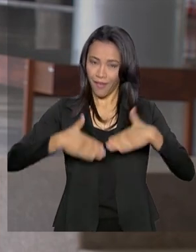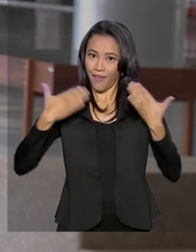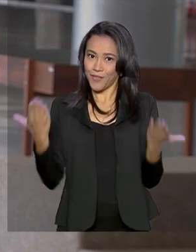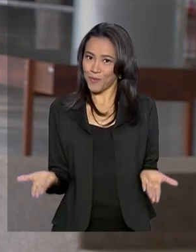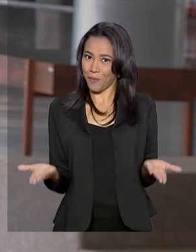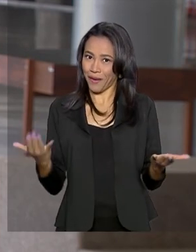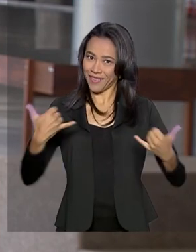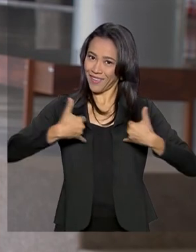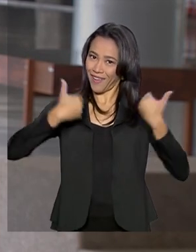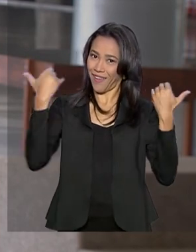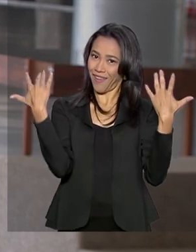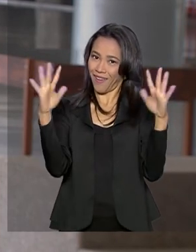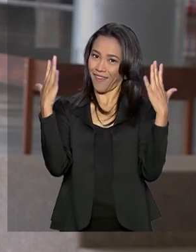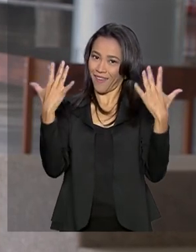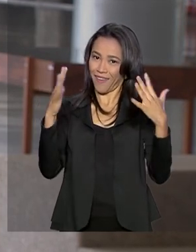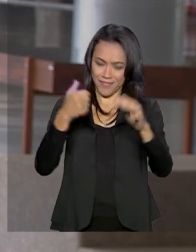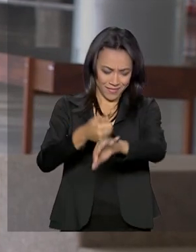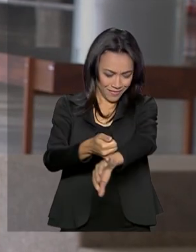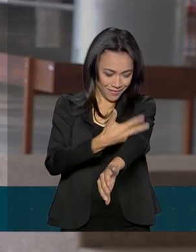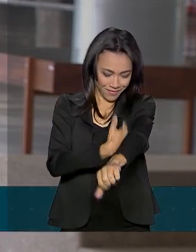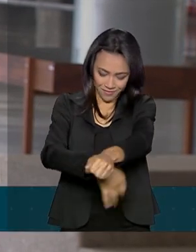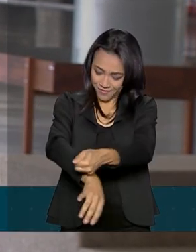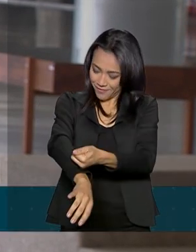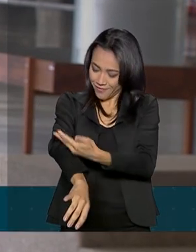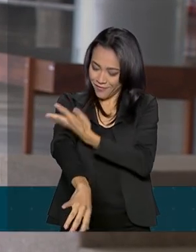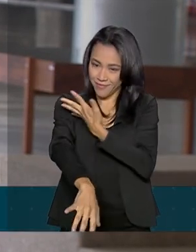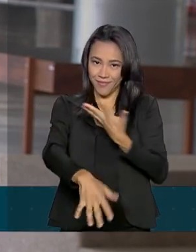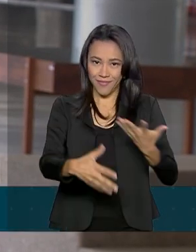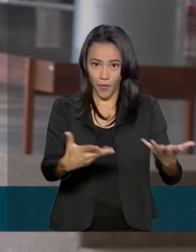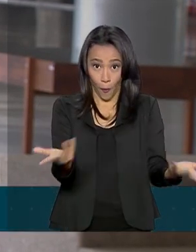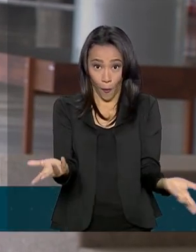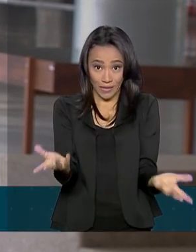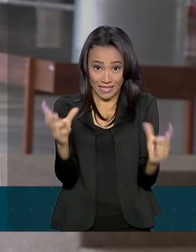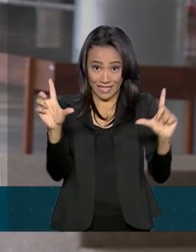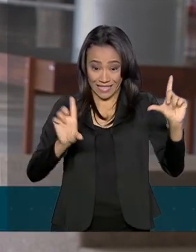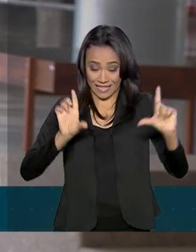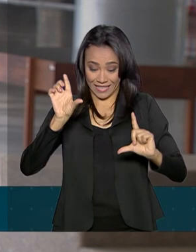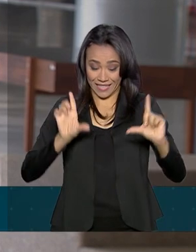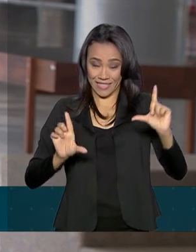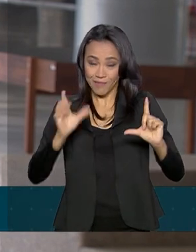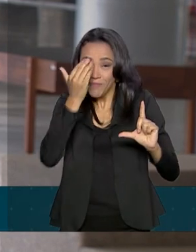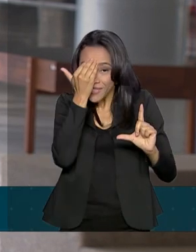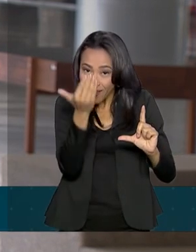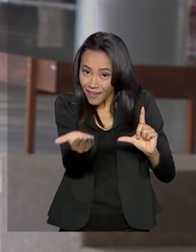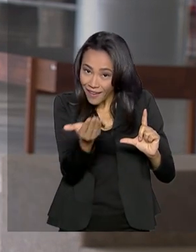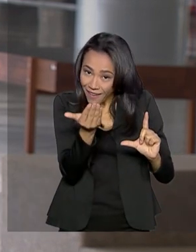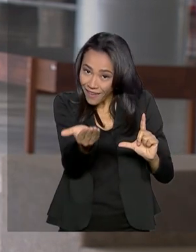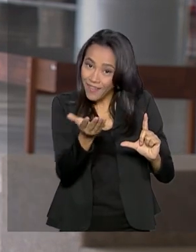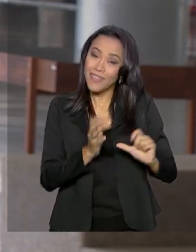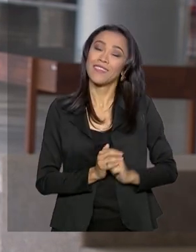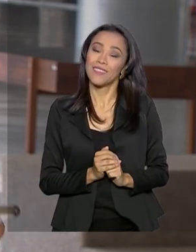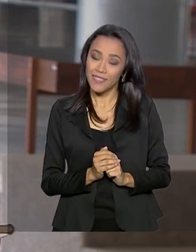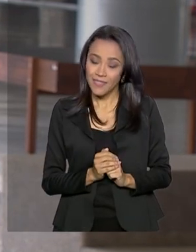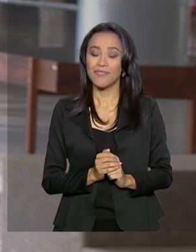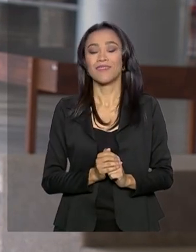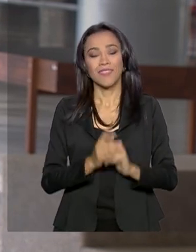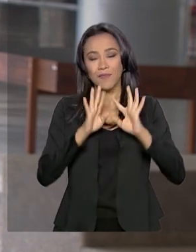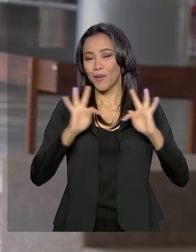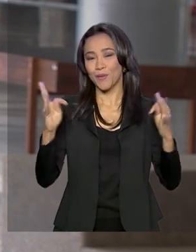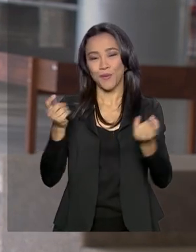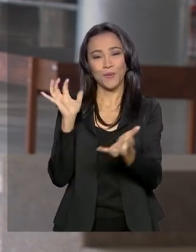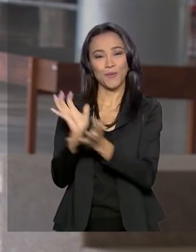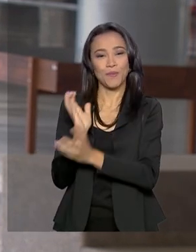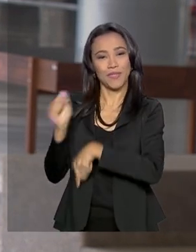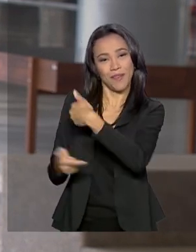surpresa, viu? Até me emocionou ser parabenizada ao vivo. Muito obrigada pelo desejo e para toda a